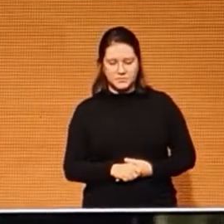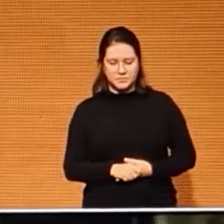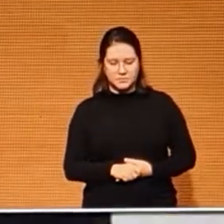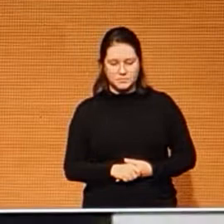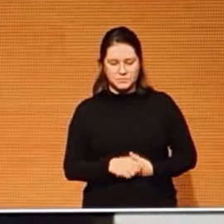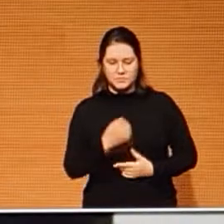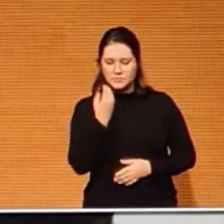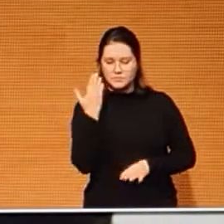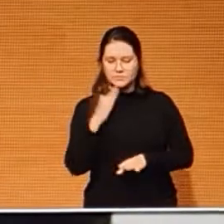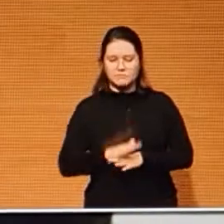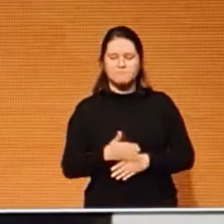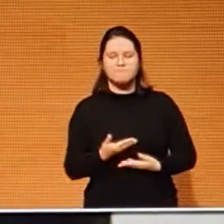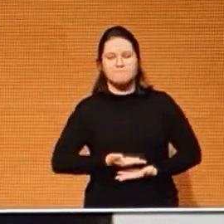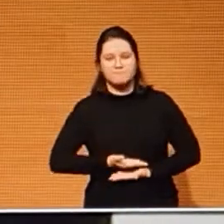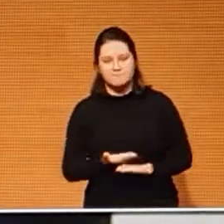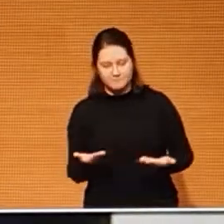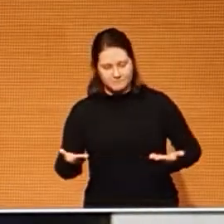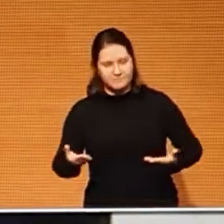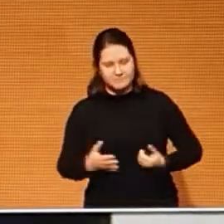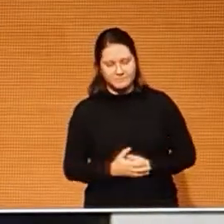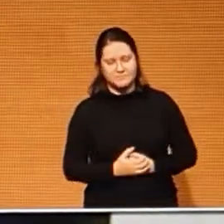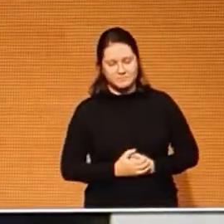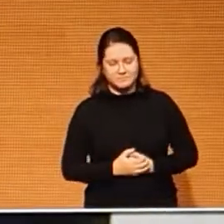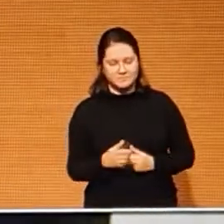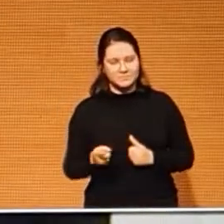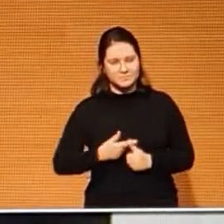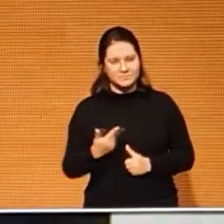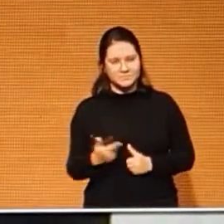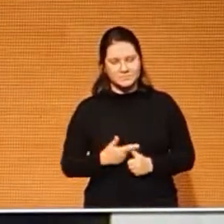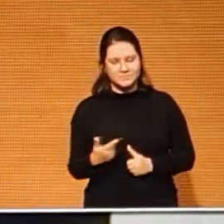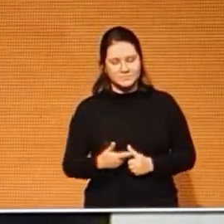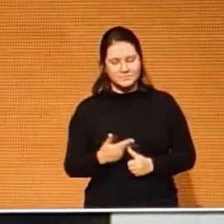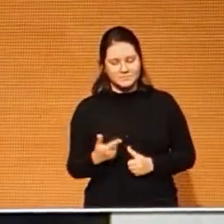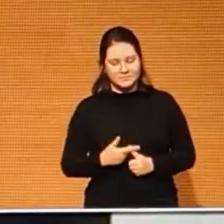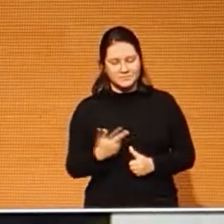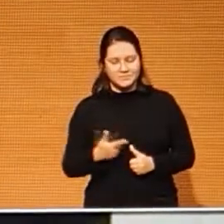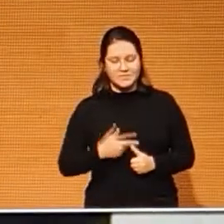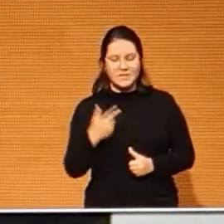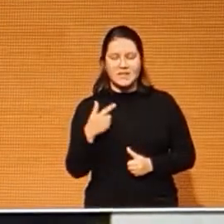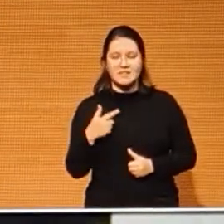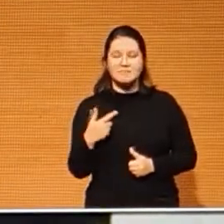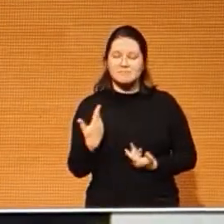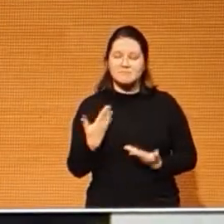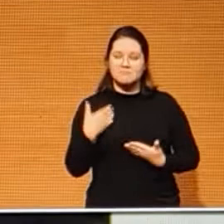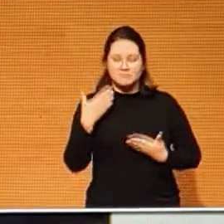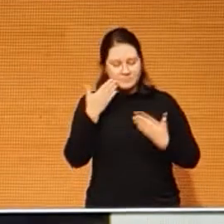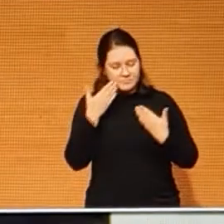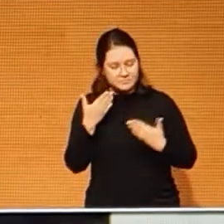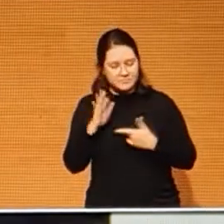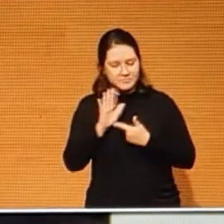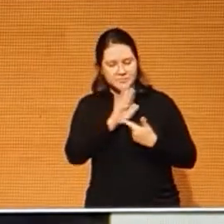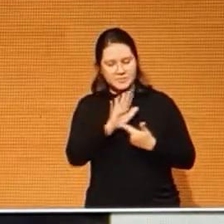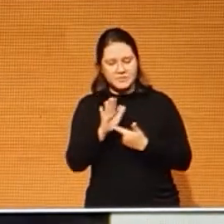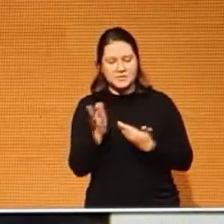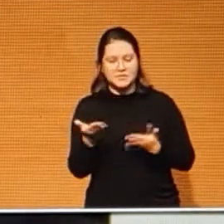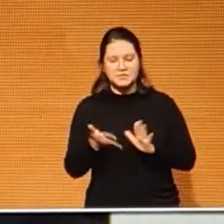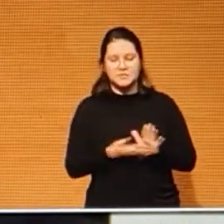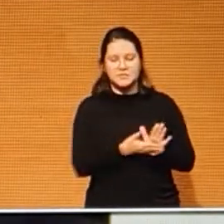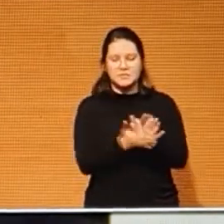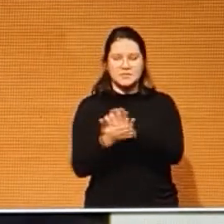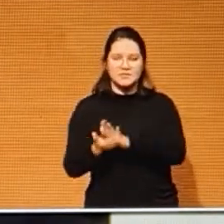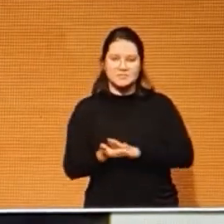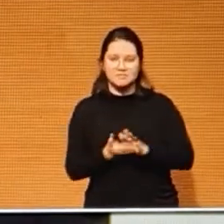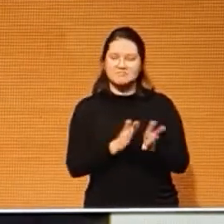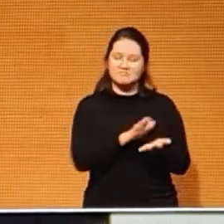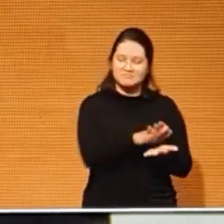Boa tarde a todos. Primeiro, em nome de todos os procuradores do Estado do Brasil, que eu tenho a honra agora de representar, gostaria de parabenizar ao AB de São